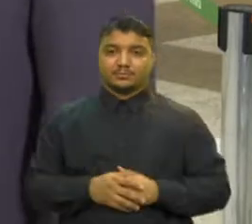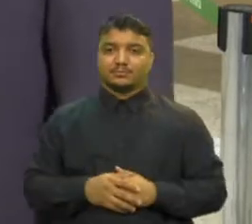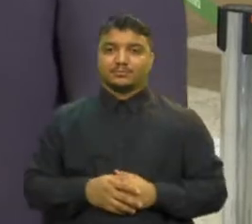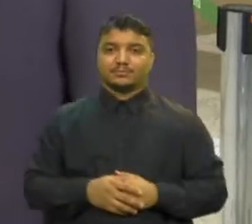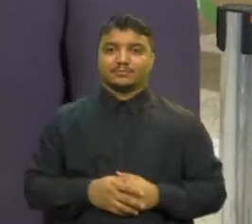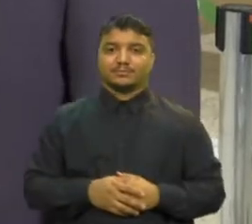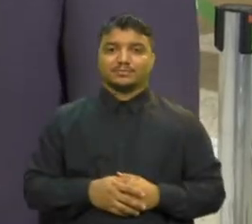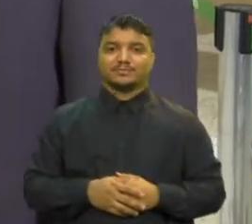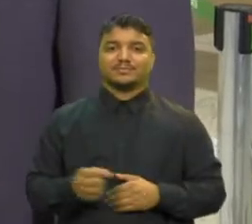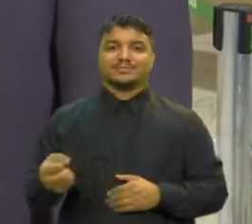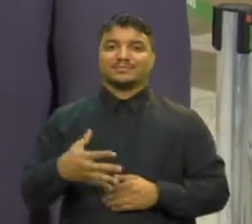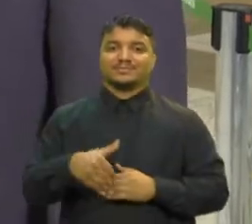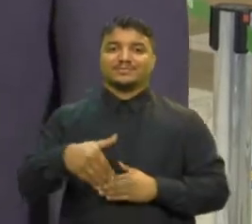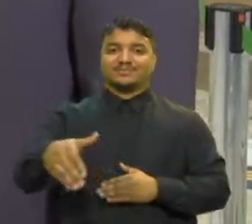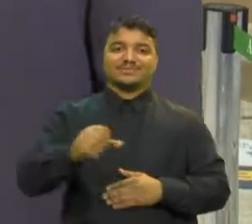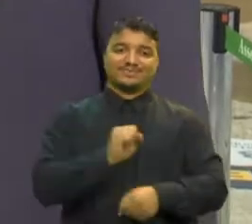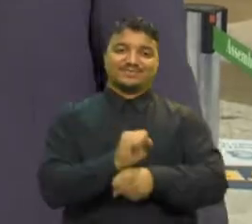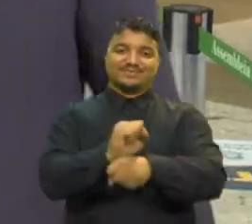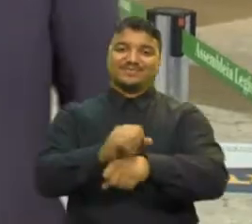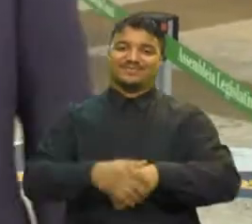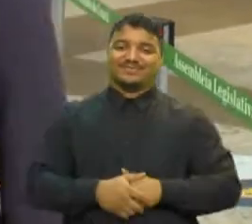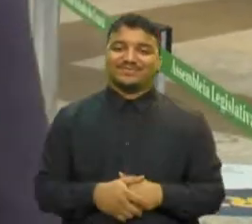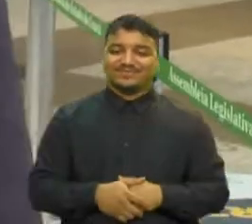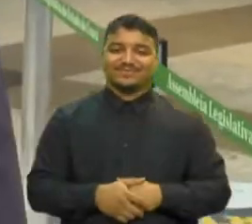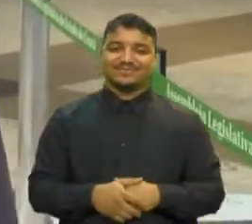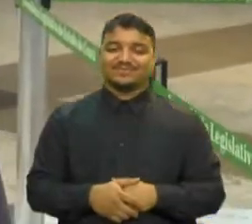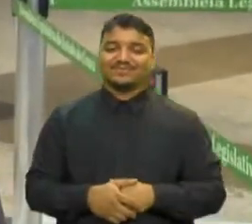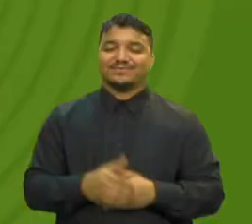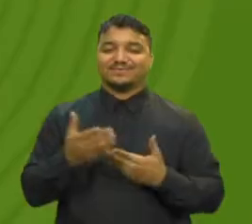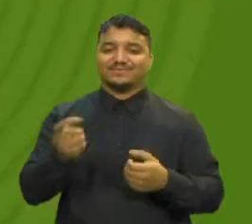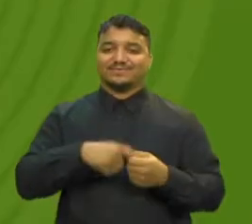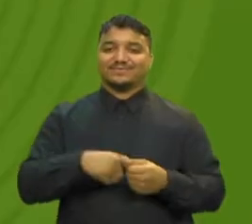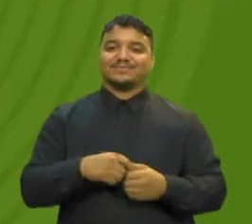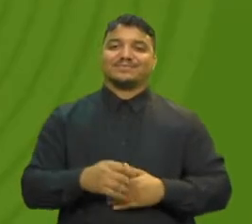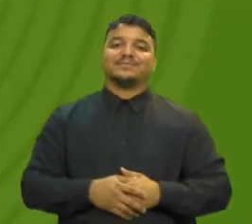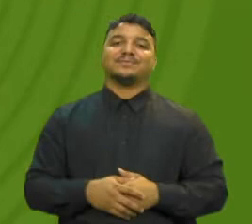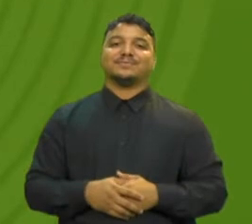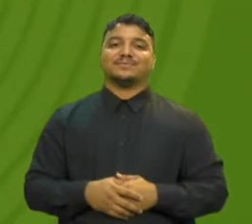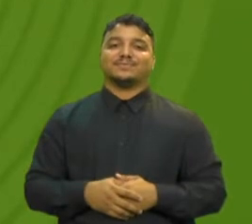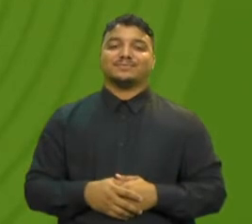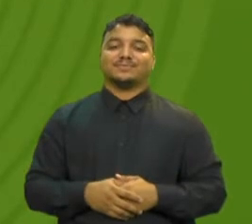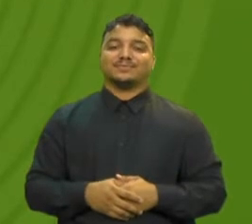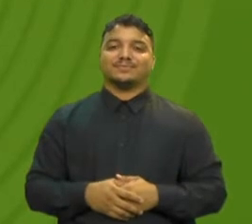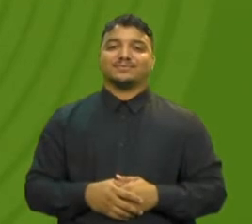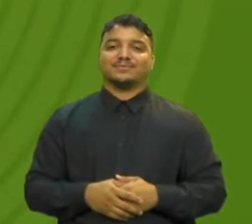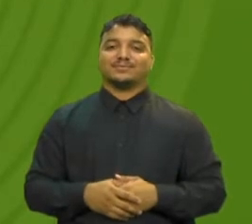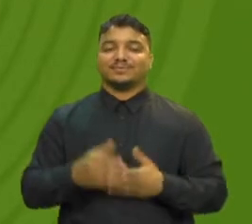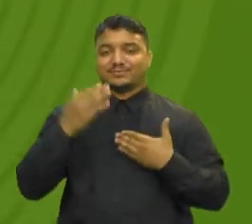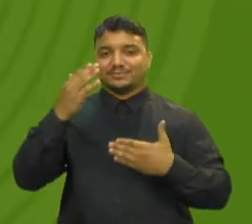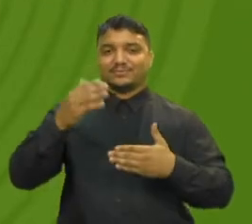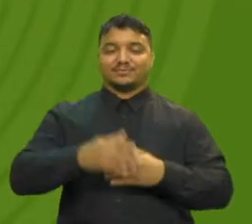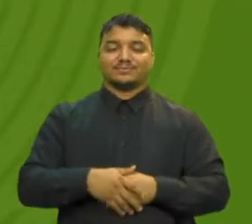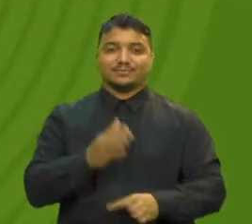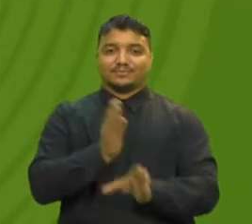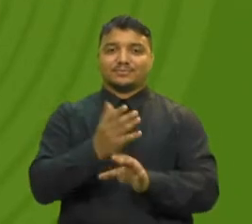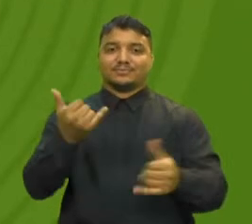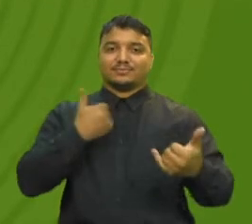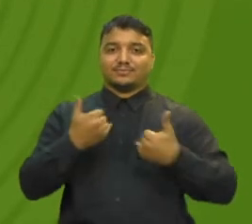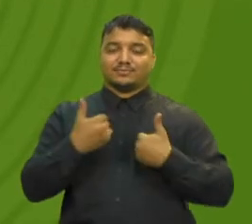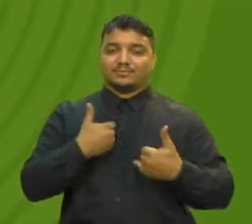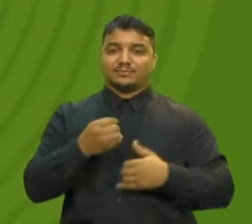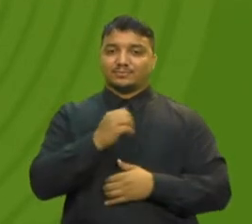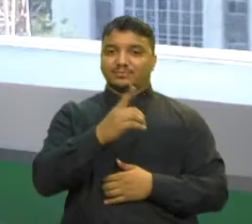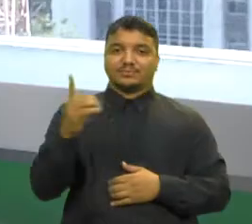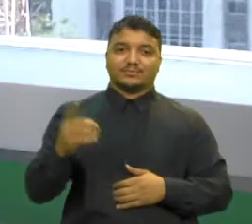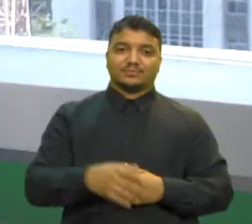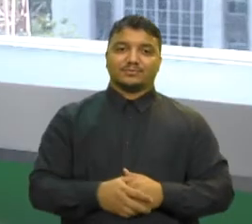mais novidades por aí, aguardem Aguarde, é com você, Tiago Ok, Jane, muito obrigado pelas suas informações Bom dia para